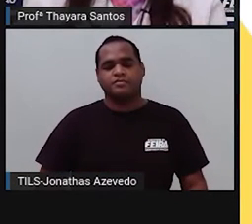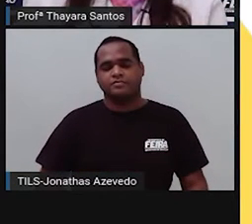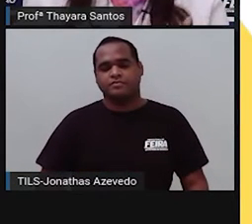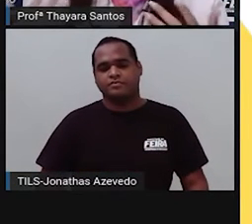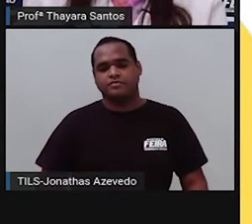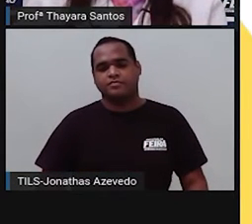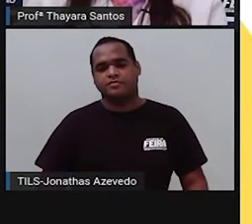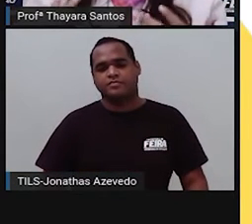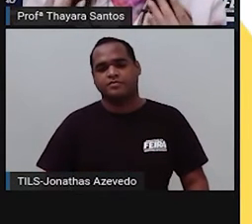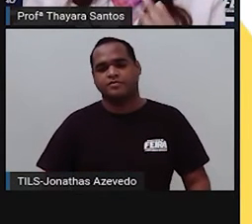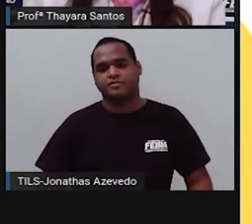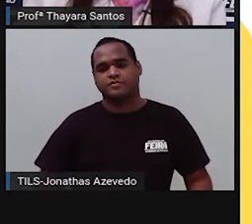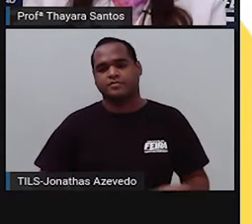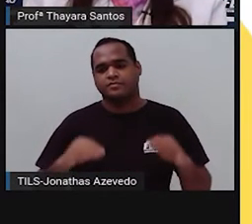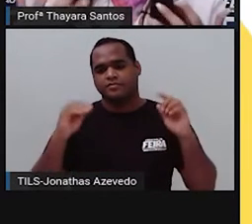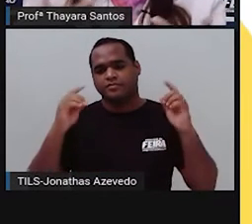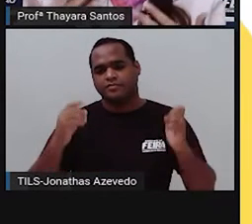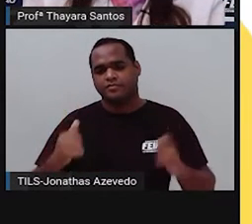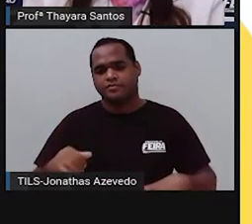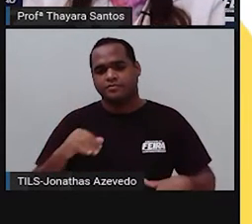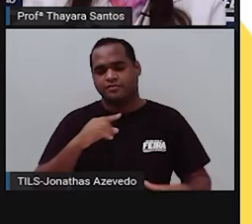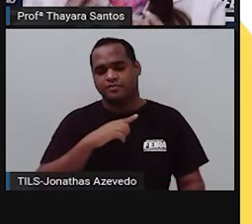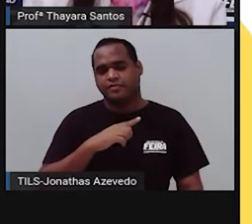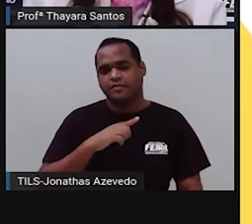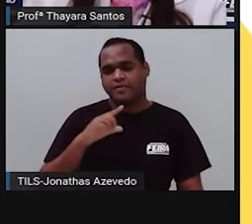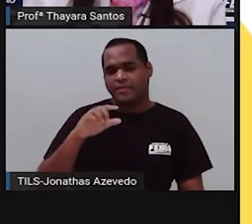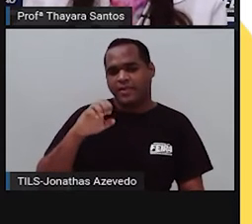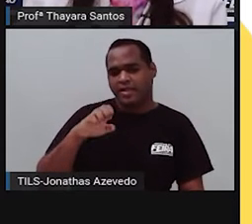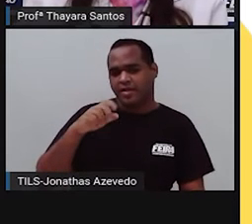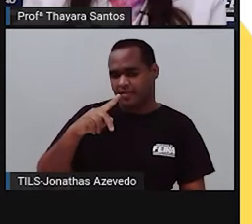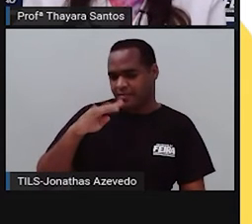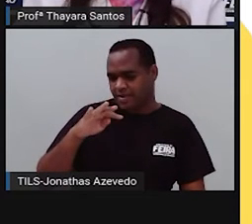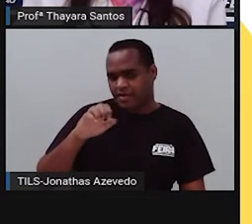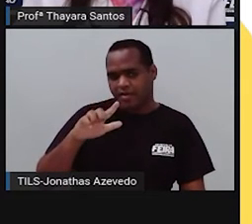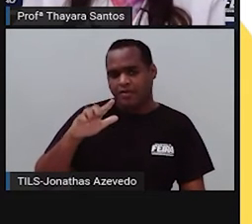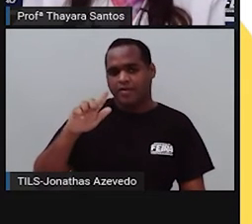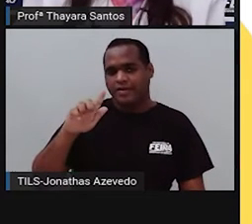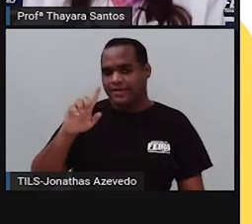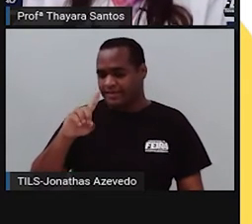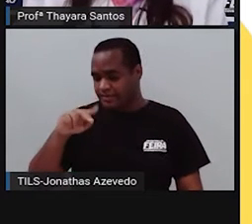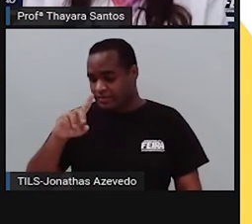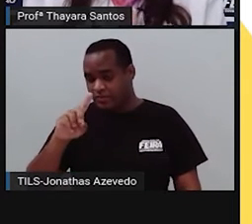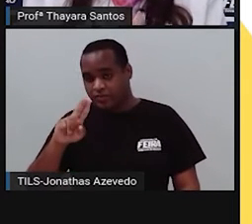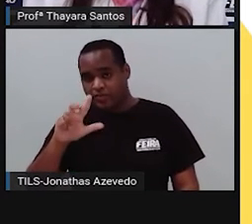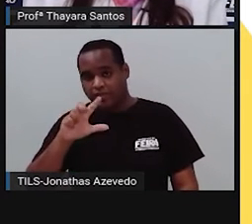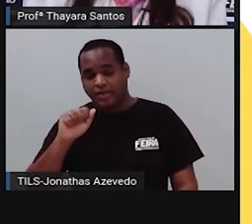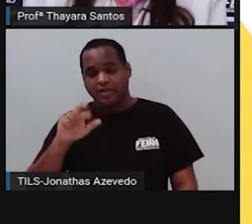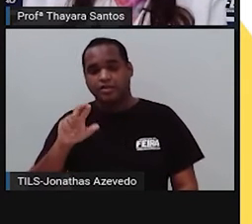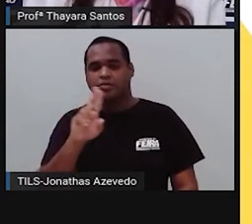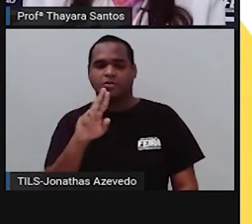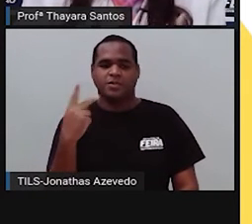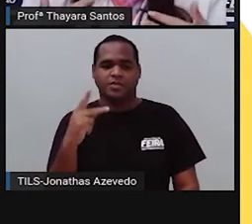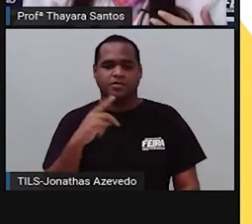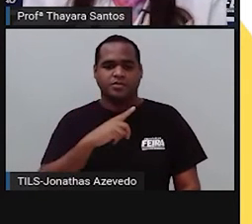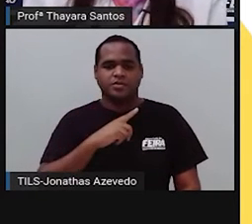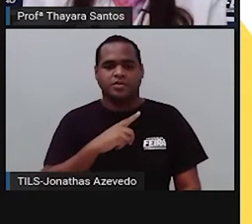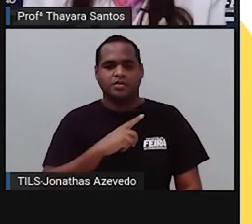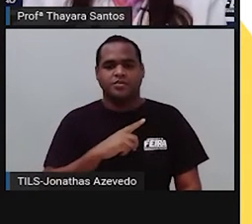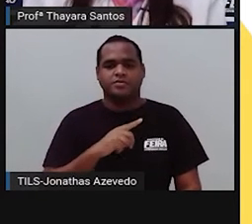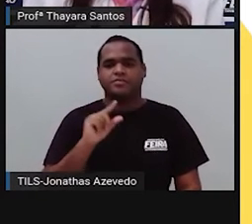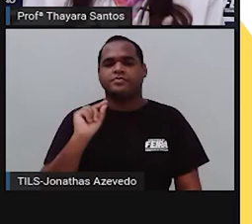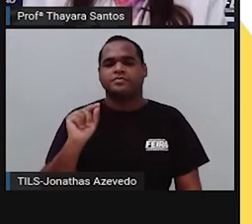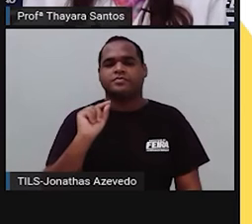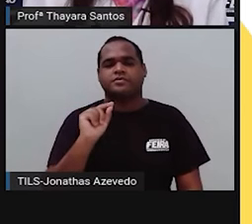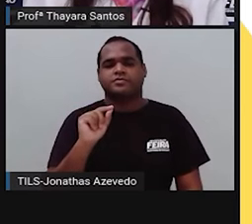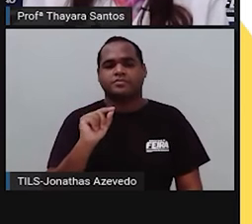E o que é esse tecido de revestimento, esse tecido epitelial glandular? O tecido epitelial glandular, como o nome já está dizendo, ele é encontrado